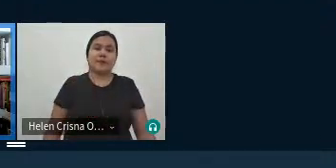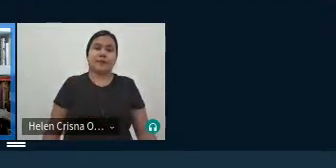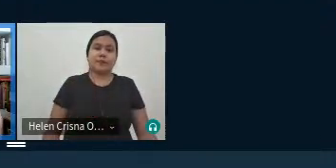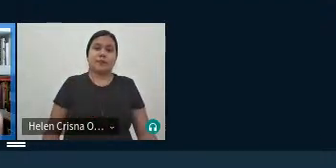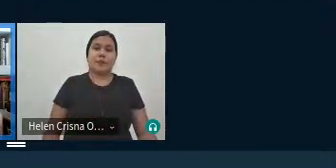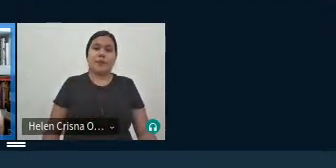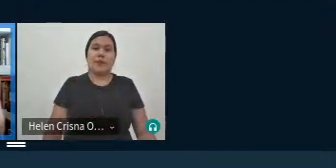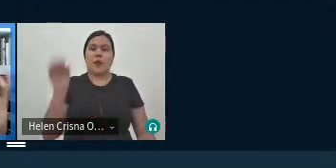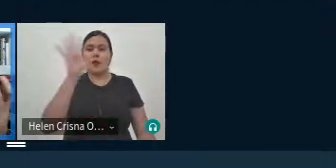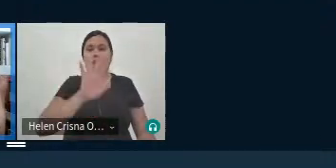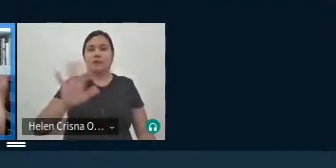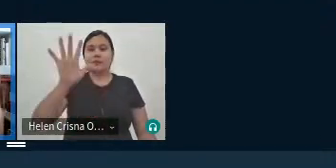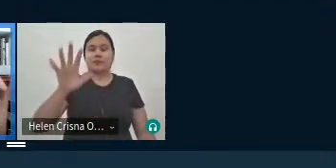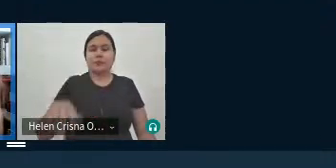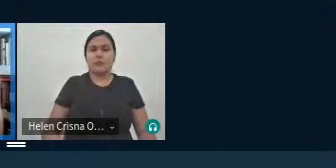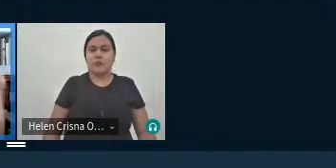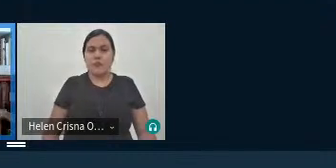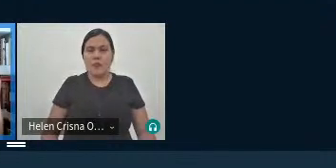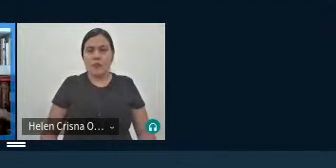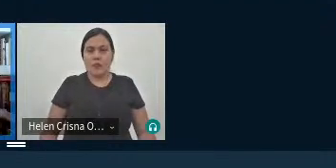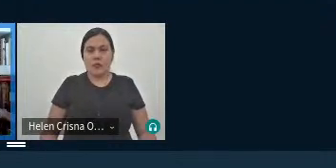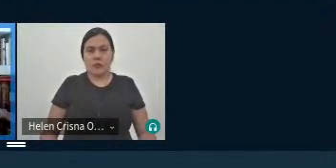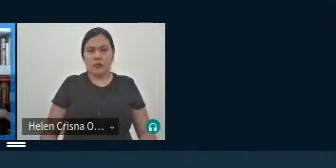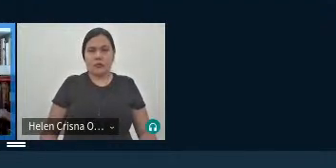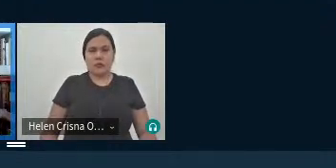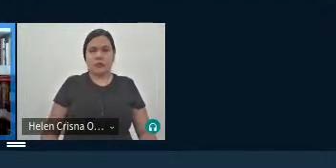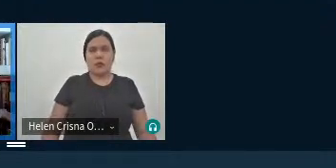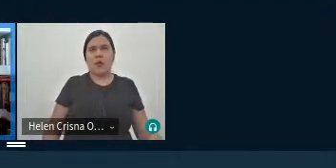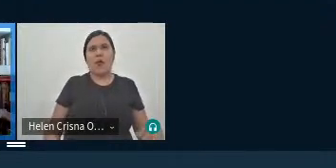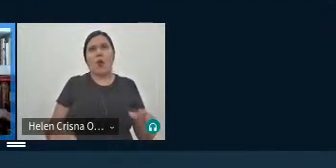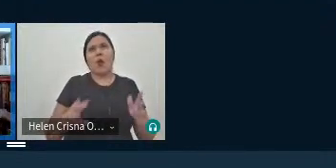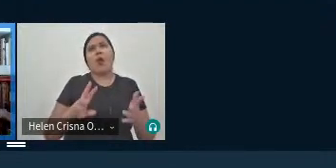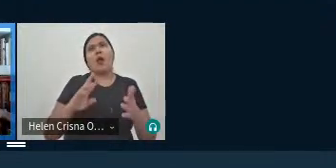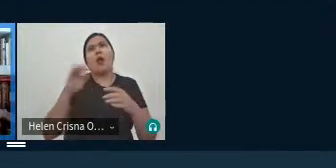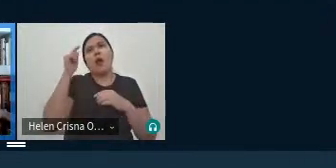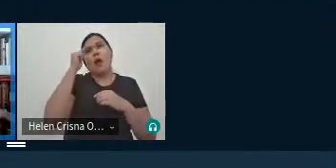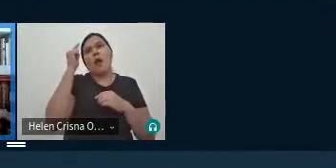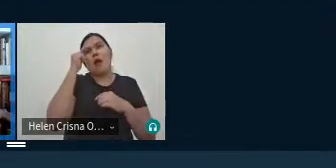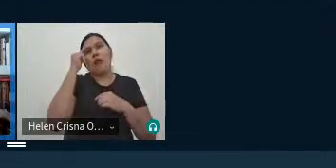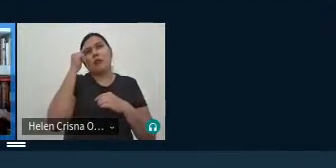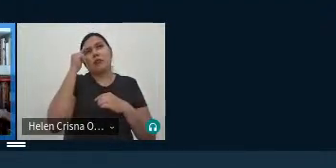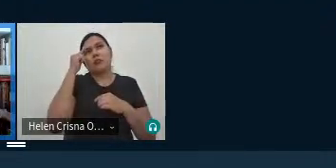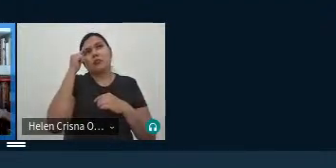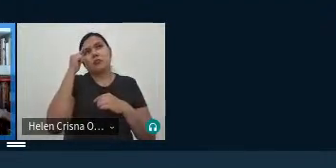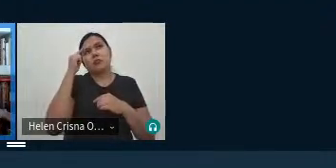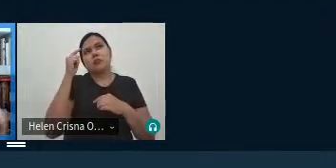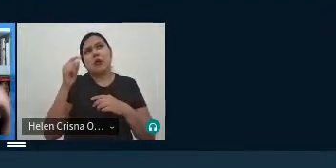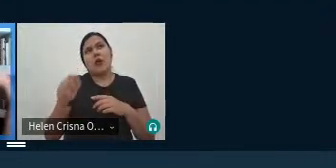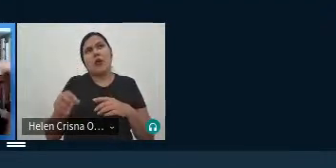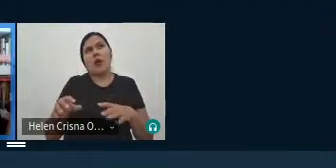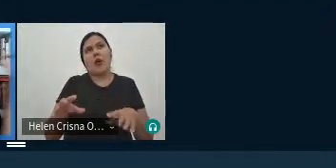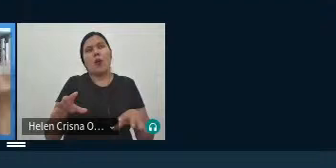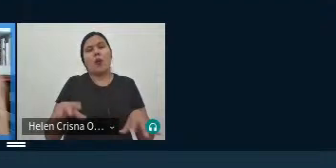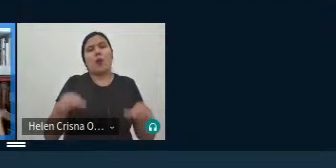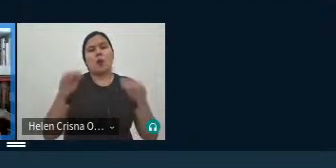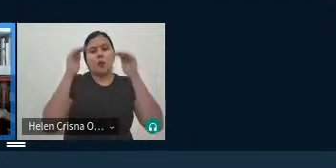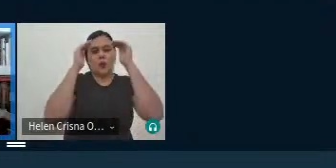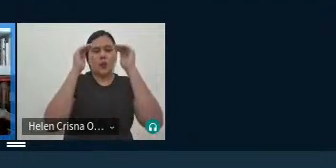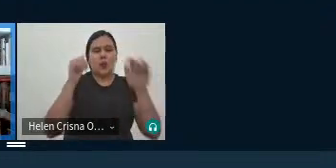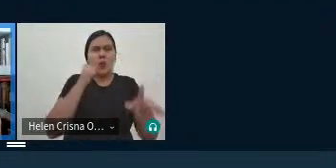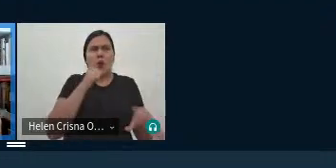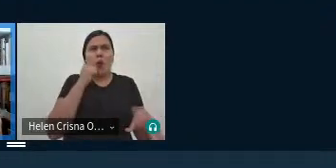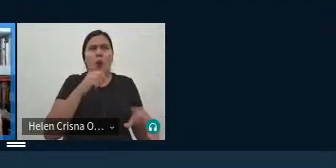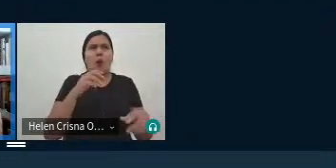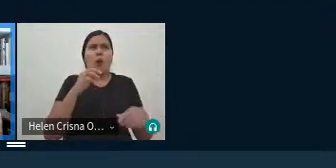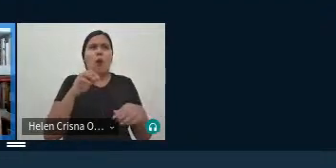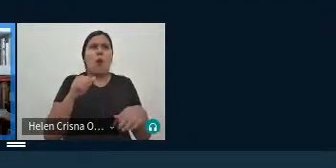slide faz essa configura né essa ideia né da supremacia do homem sobre a